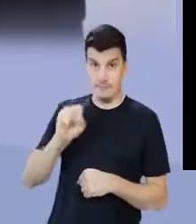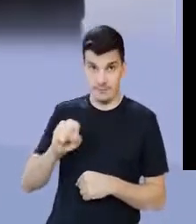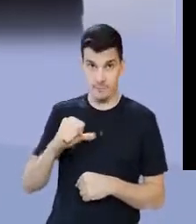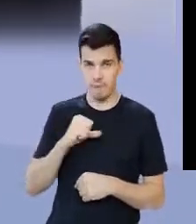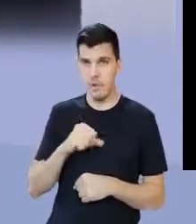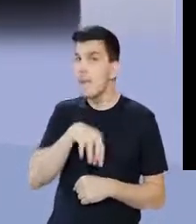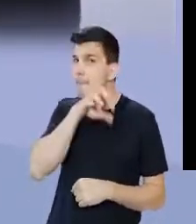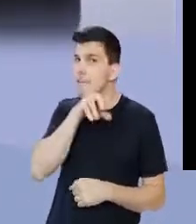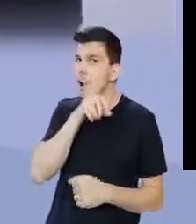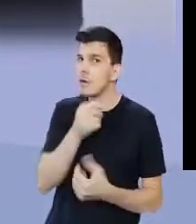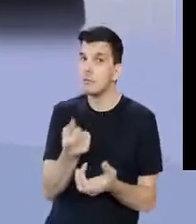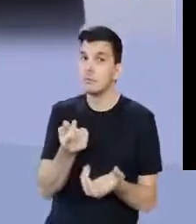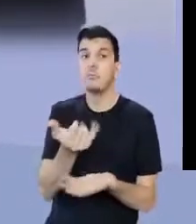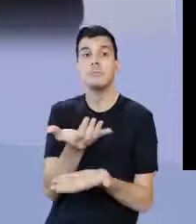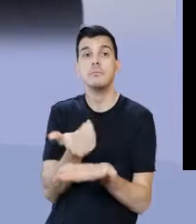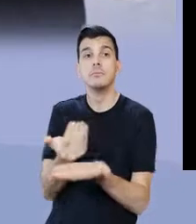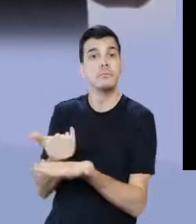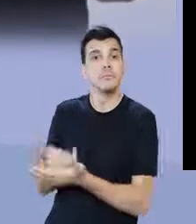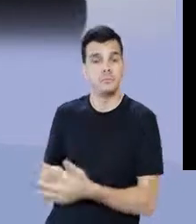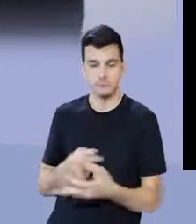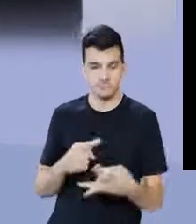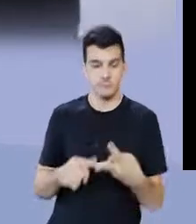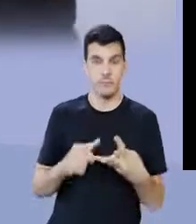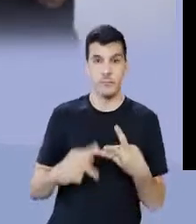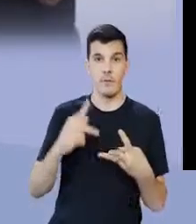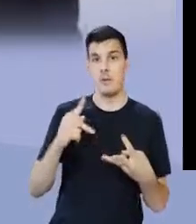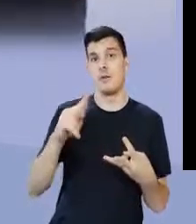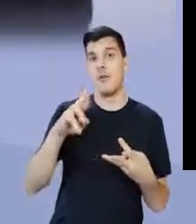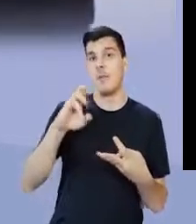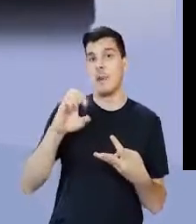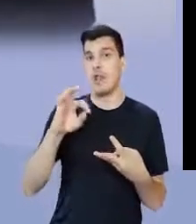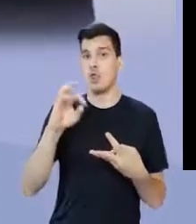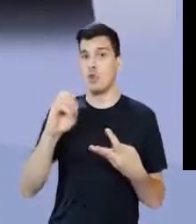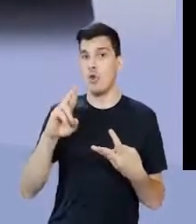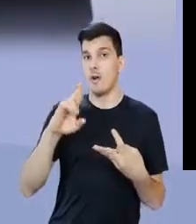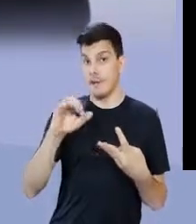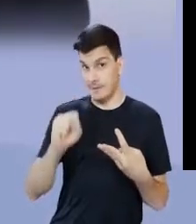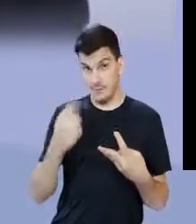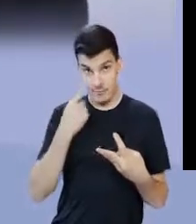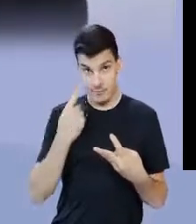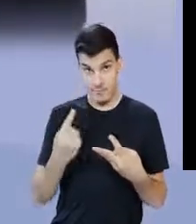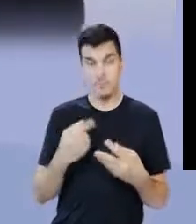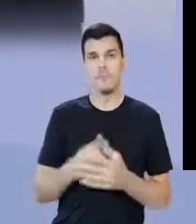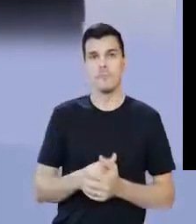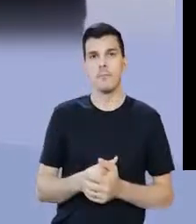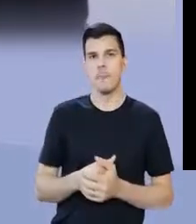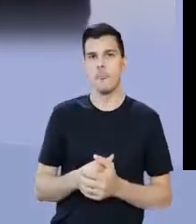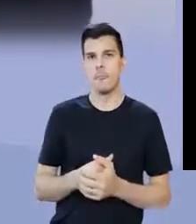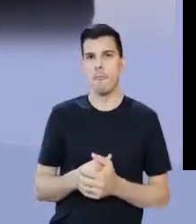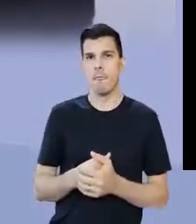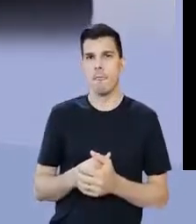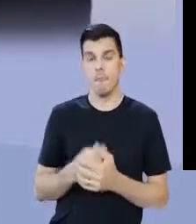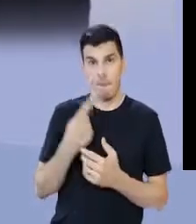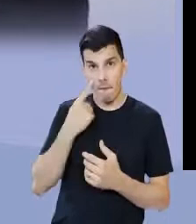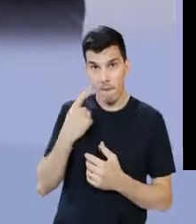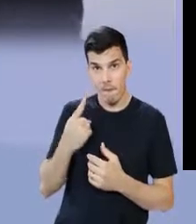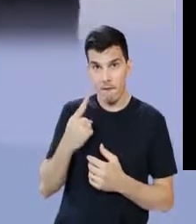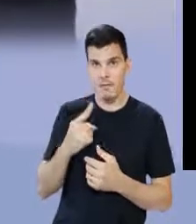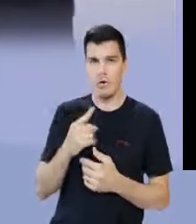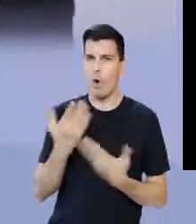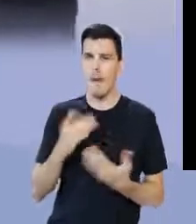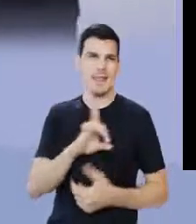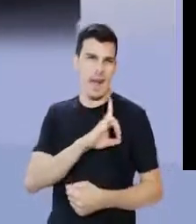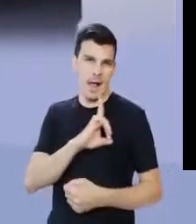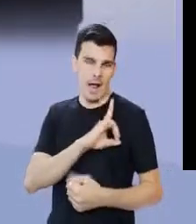aqueles que recebem impostos. Eu tenho os pretores, aqueles que são uma espécie de delegado,